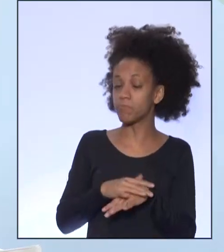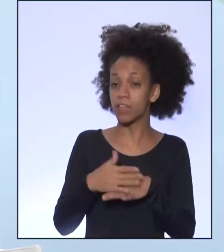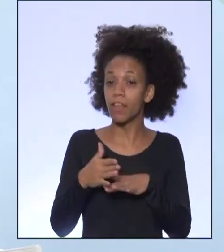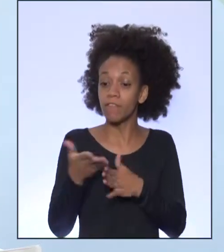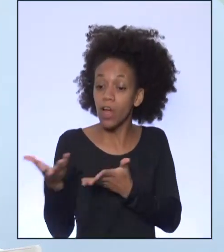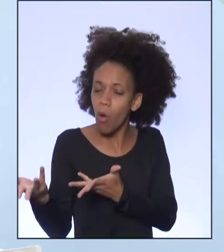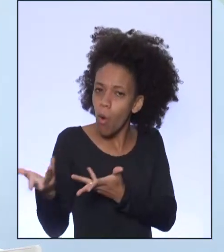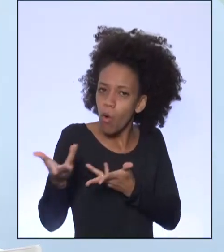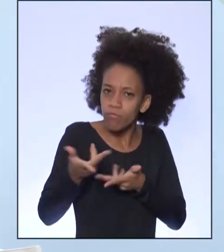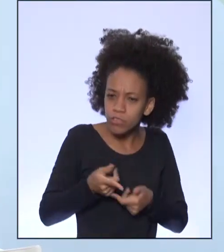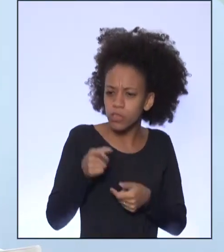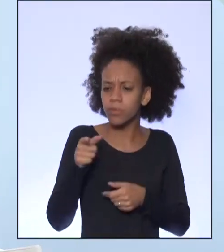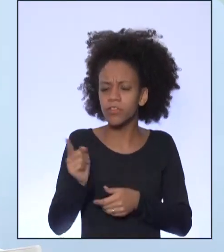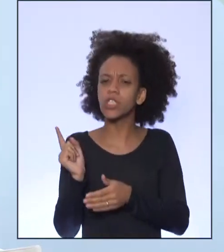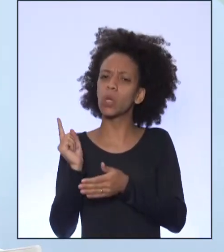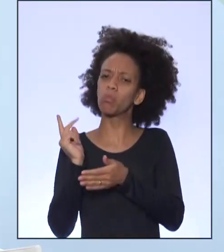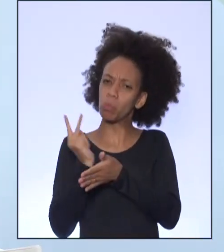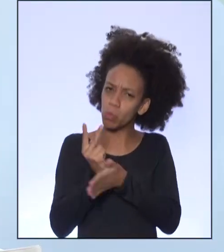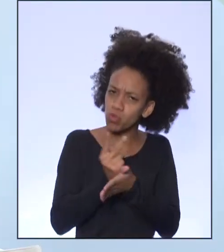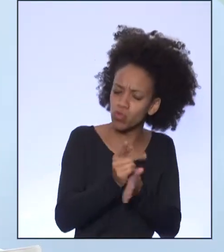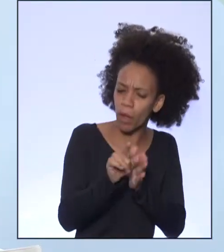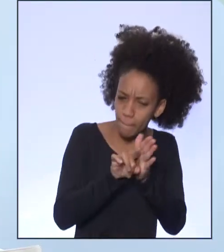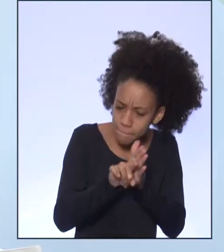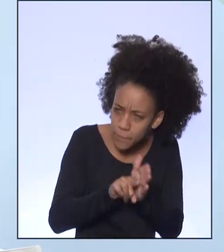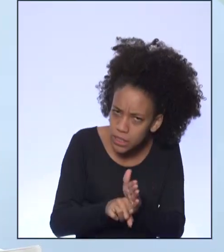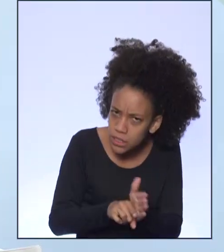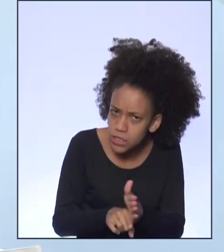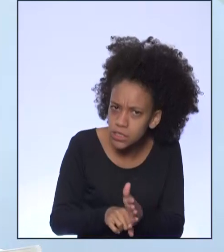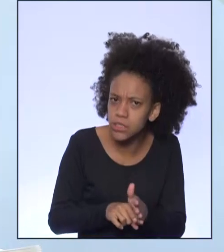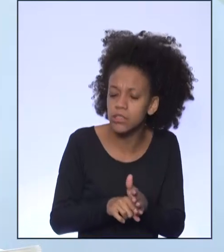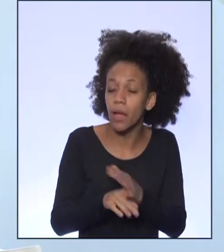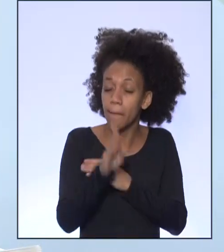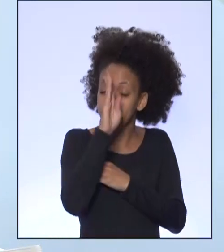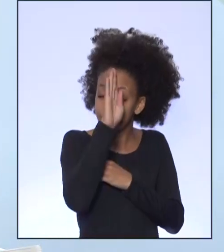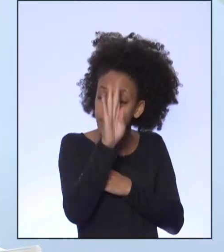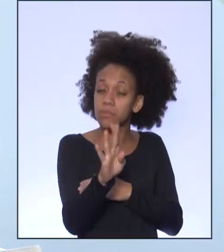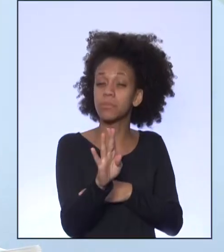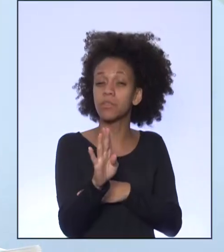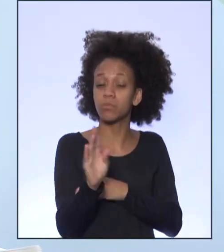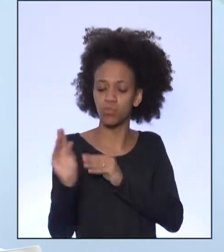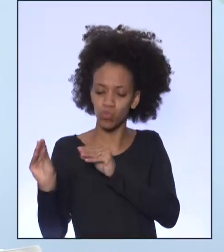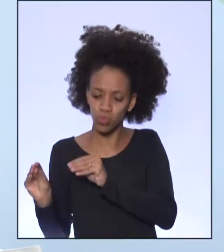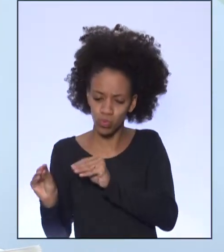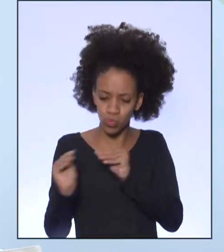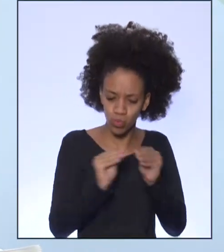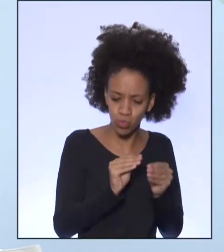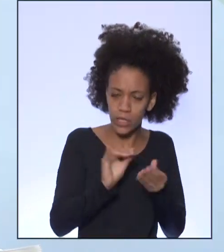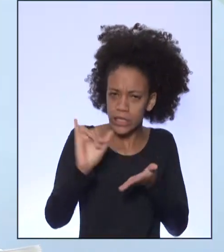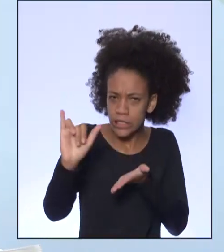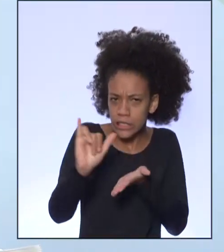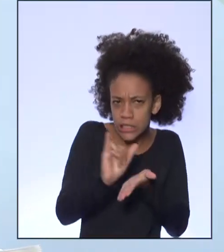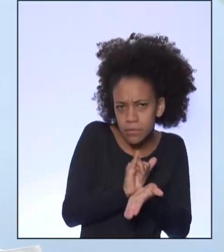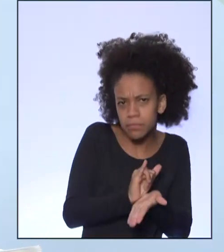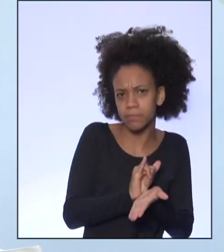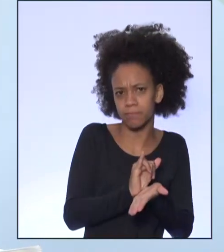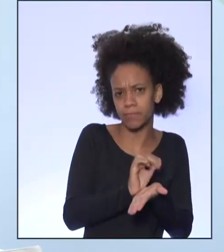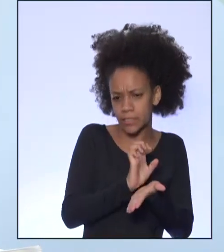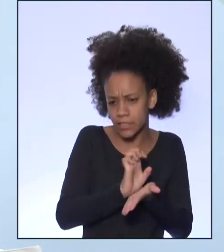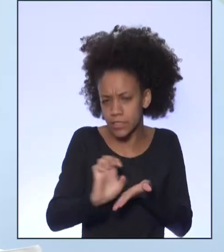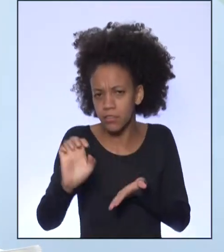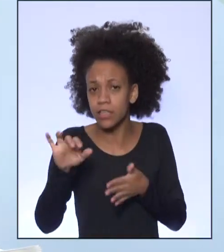você continuar as suas pesquisas, principalmente sobre as migrações internacionais, que é uma